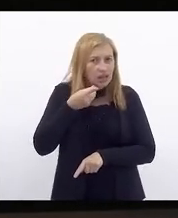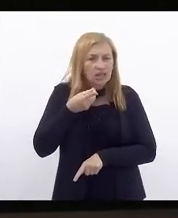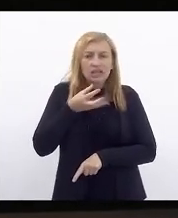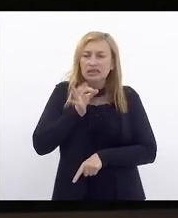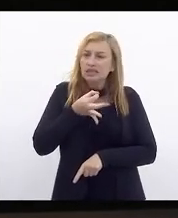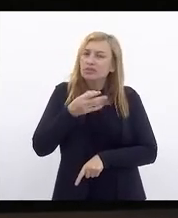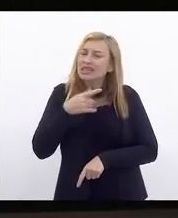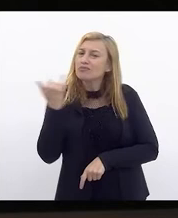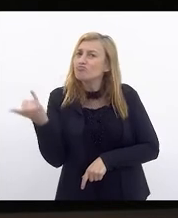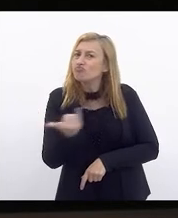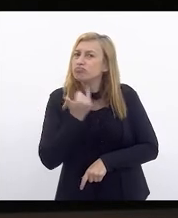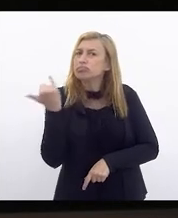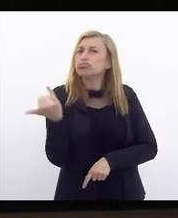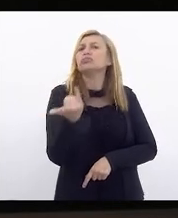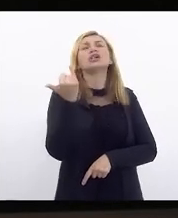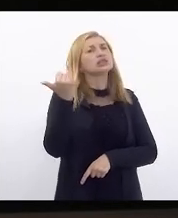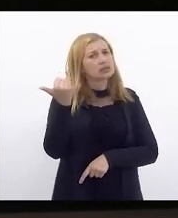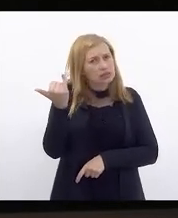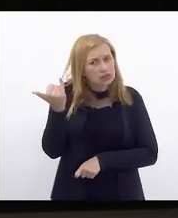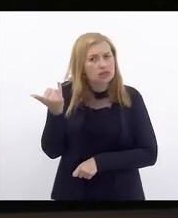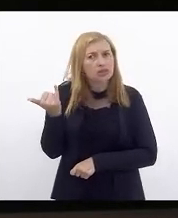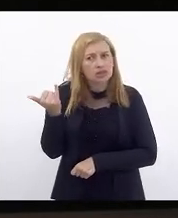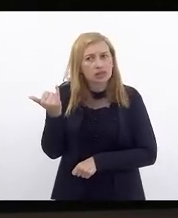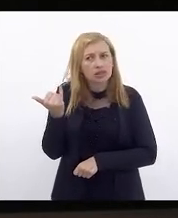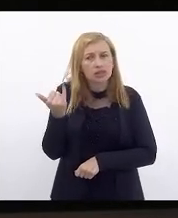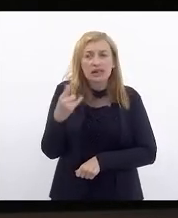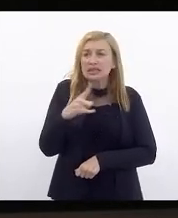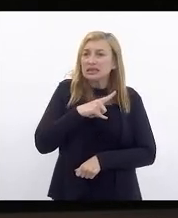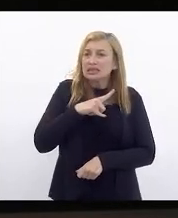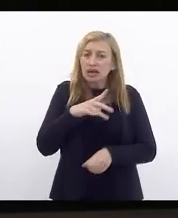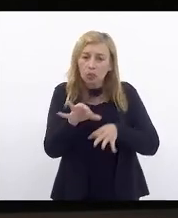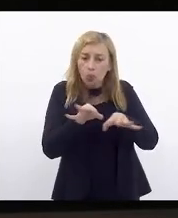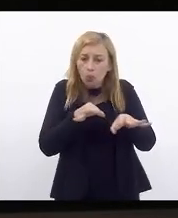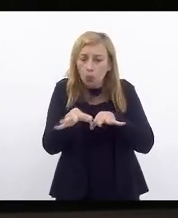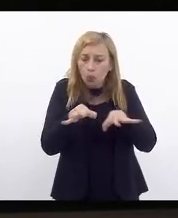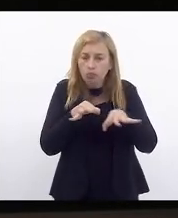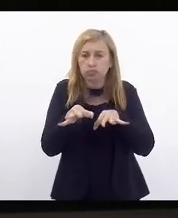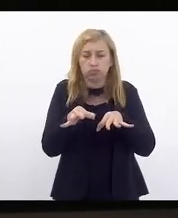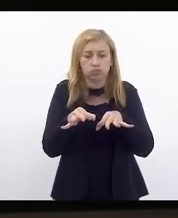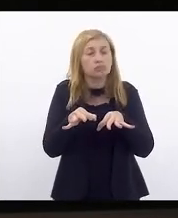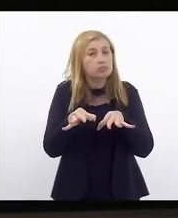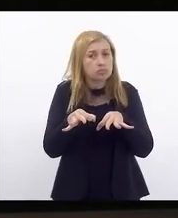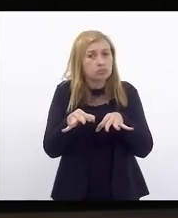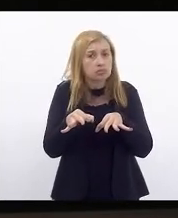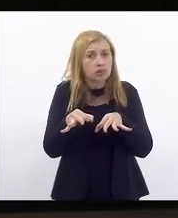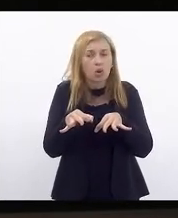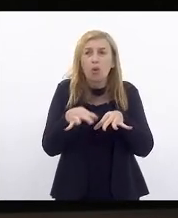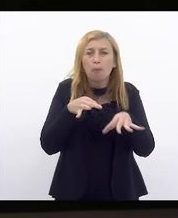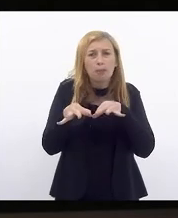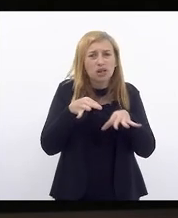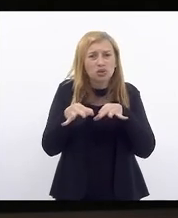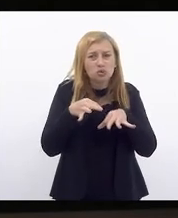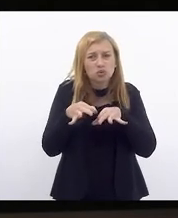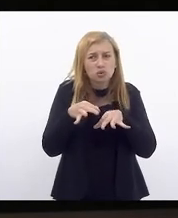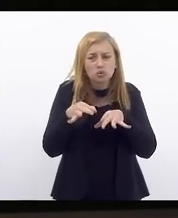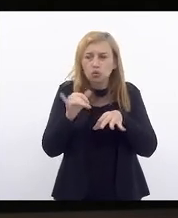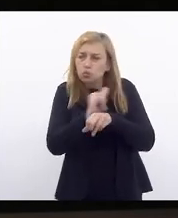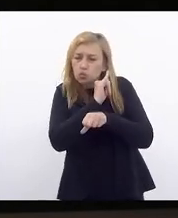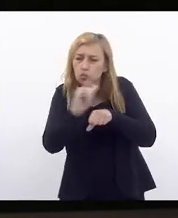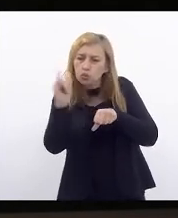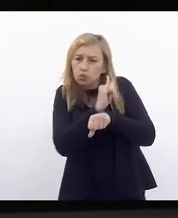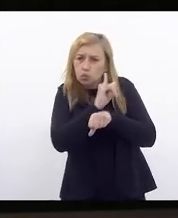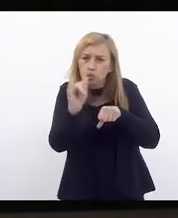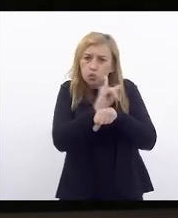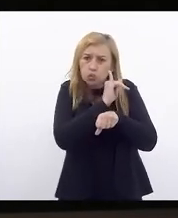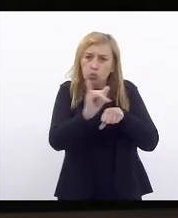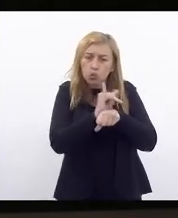da importância de existir um planejamento, um planejamento estratégico